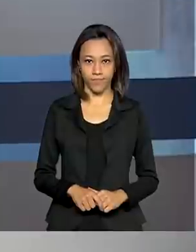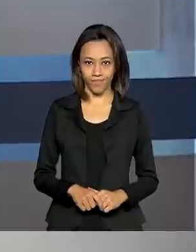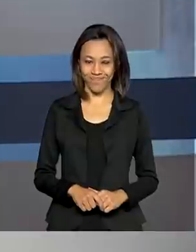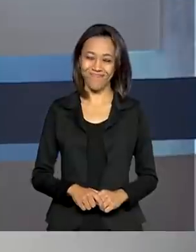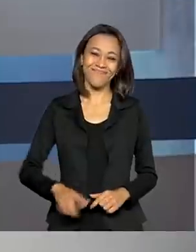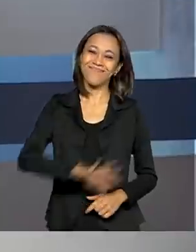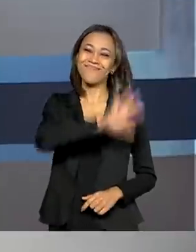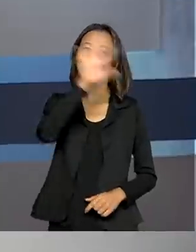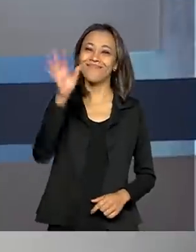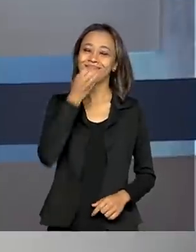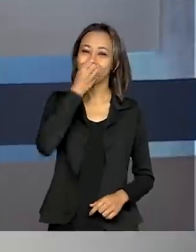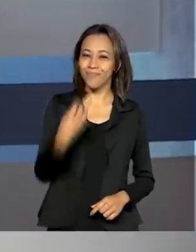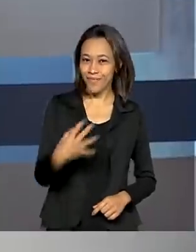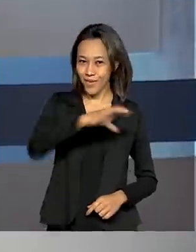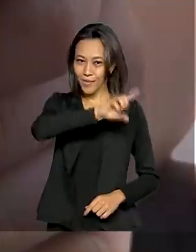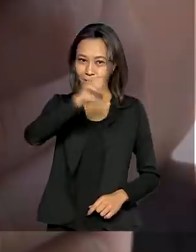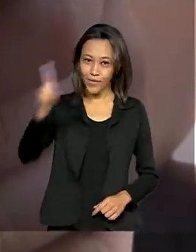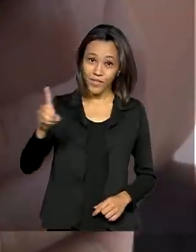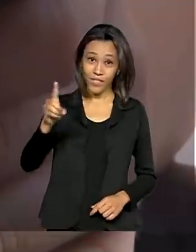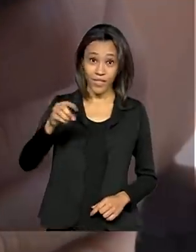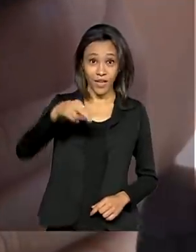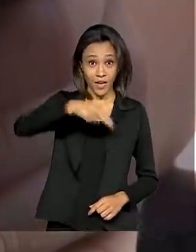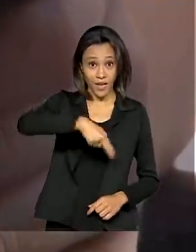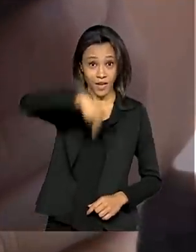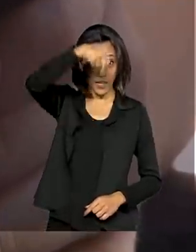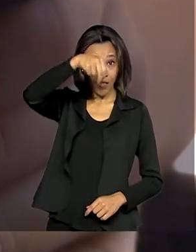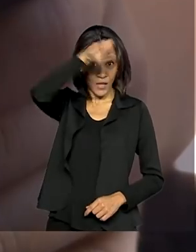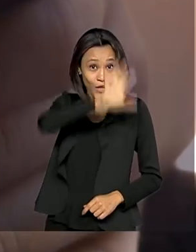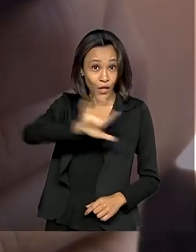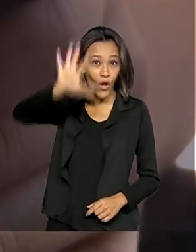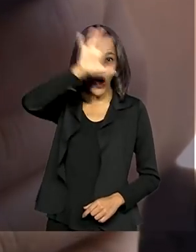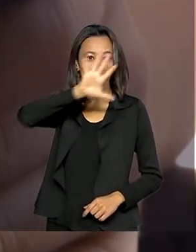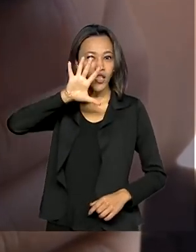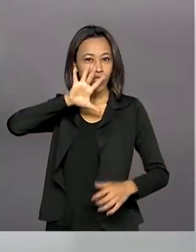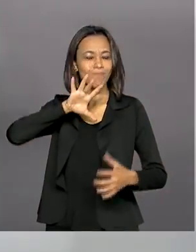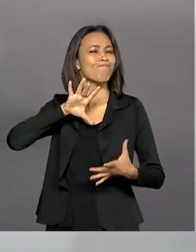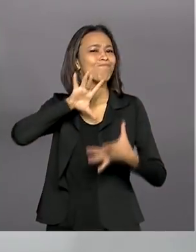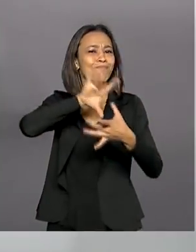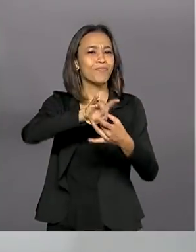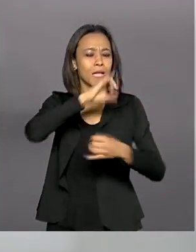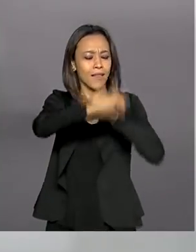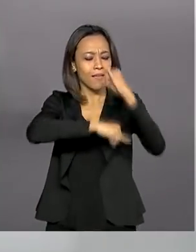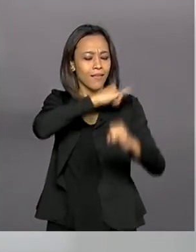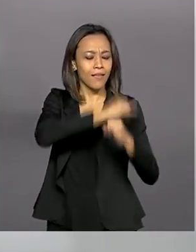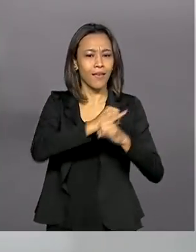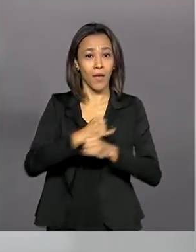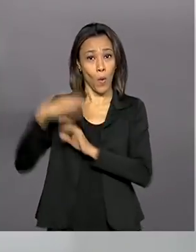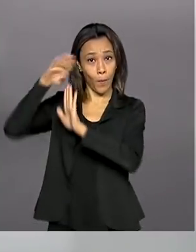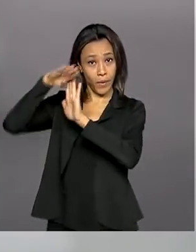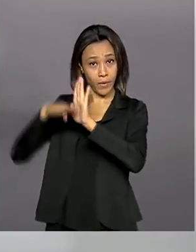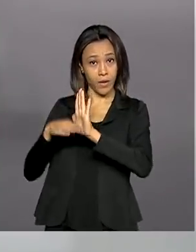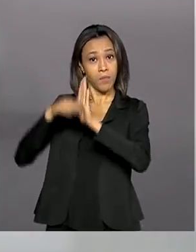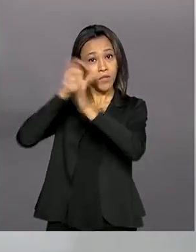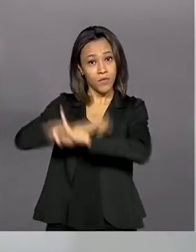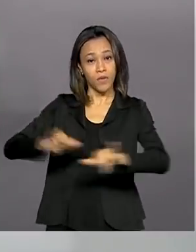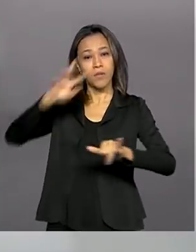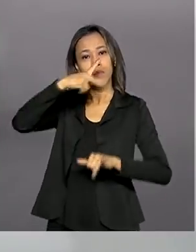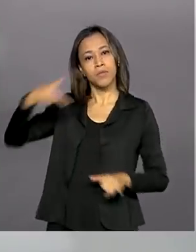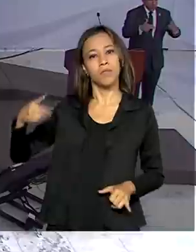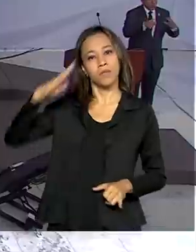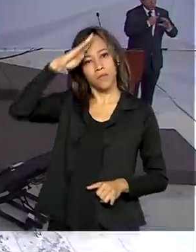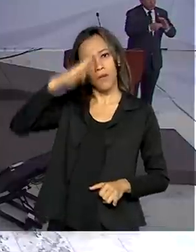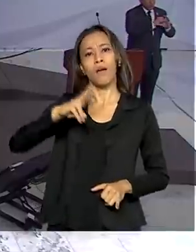Olá, bom dia! Região Norte Conectada, programa lançado pelo presidente Jair Bolsonaro vai levar